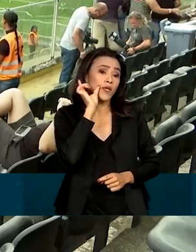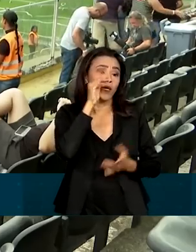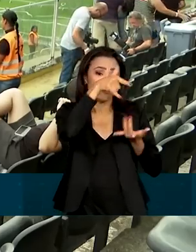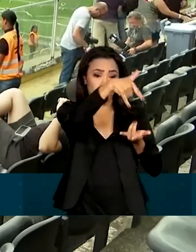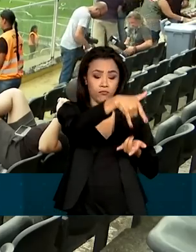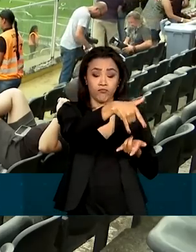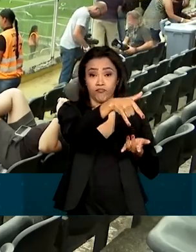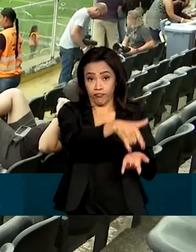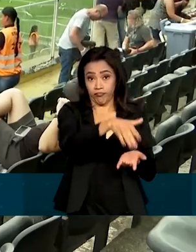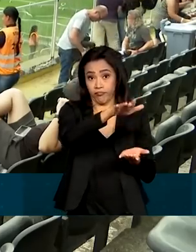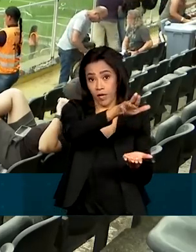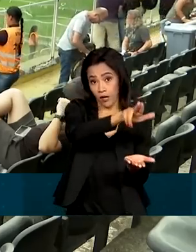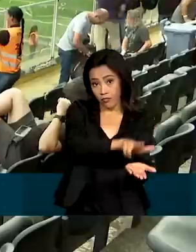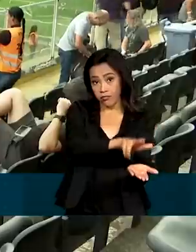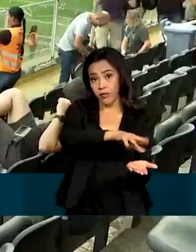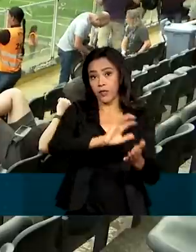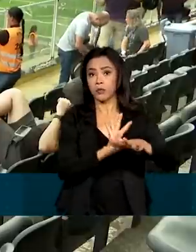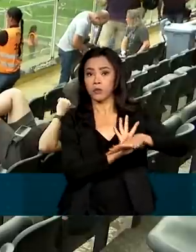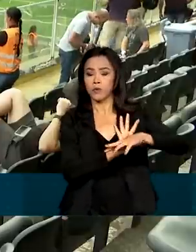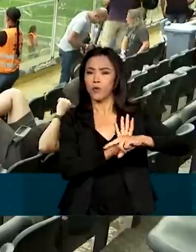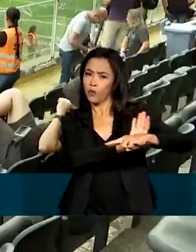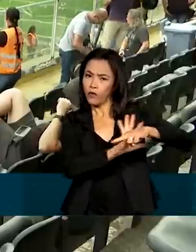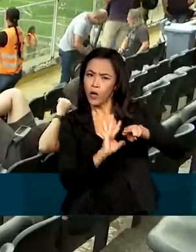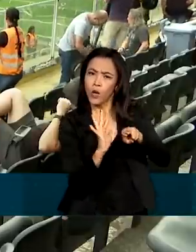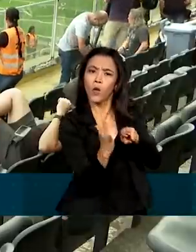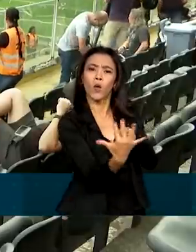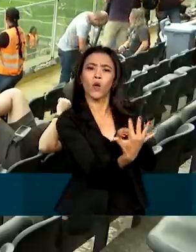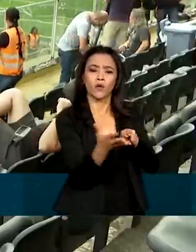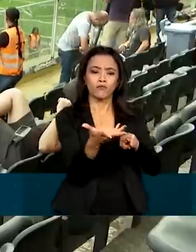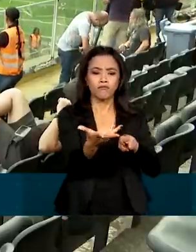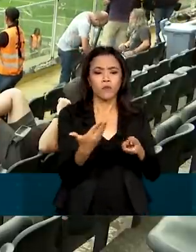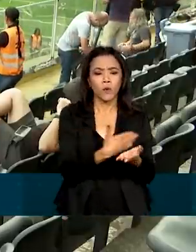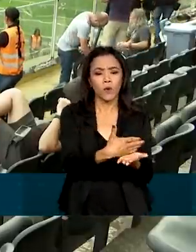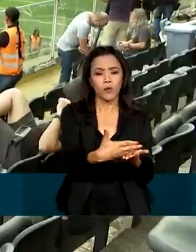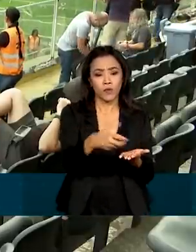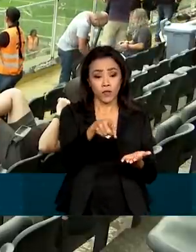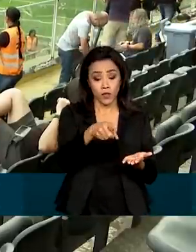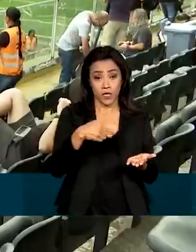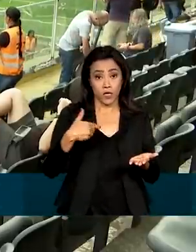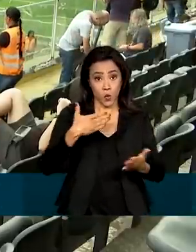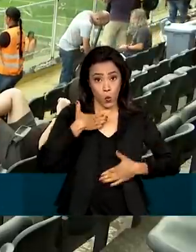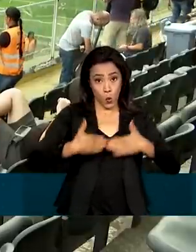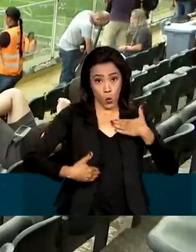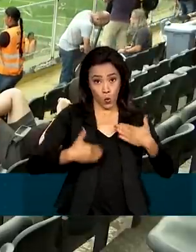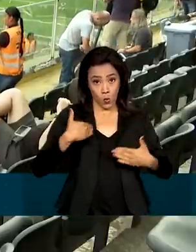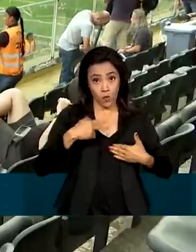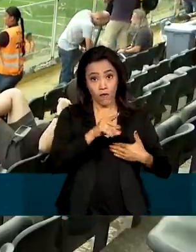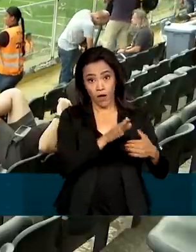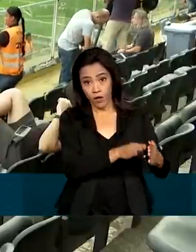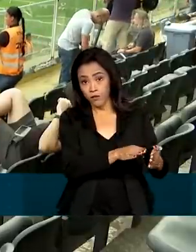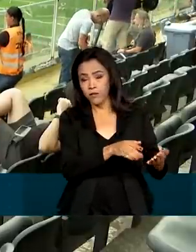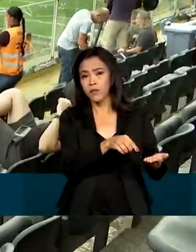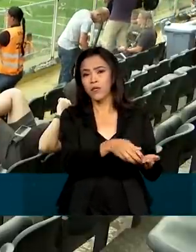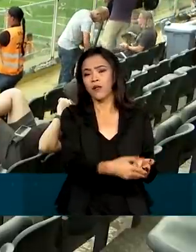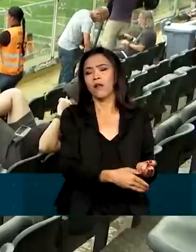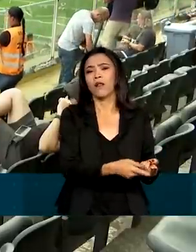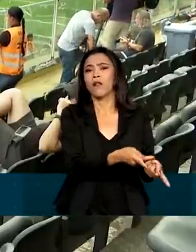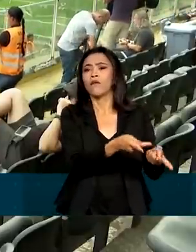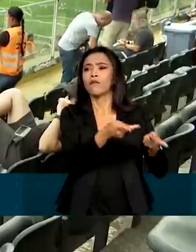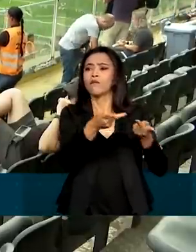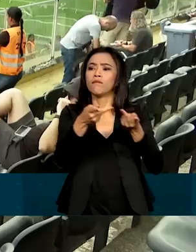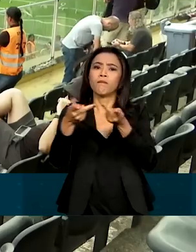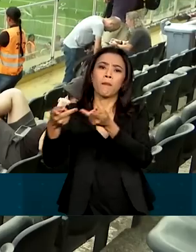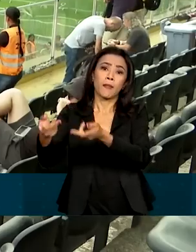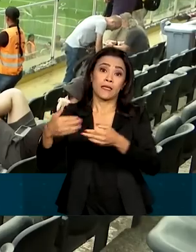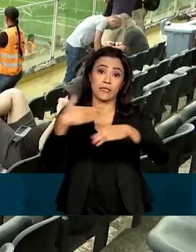10 da manhã, virou à noite e continua até 10 da manhã de hoje, quando o corpo do atleta do século sairá em cortejo pelas ruas da cidade